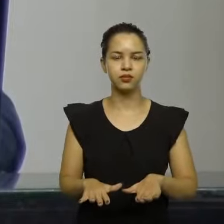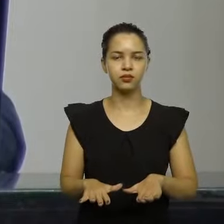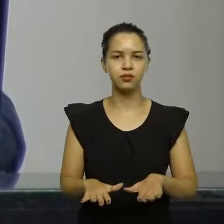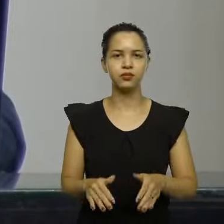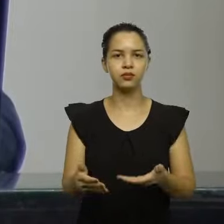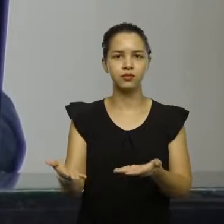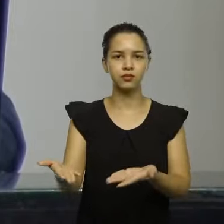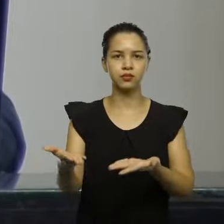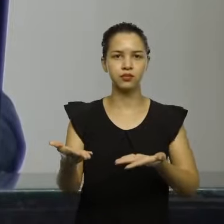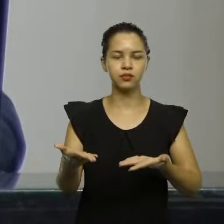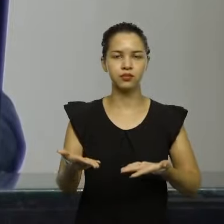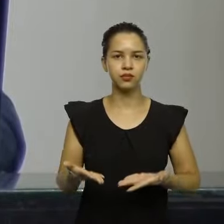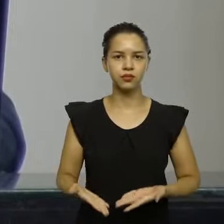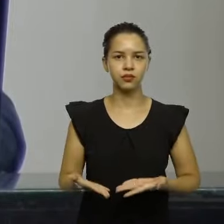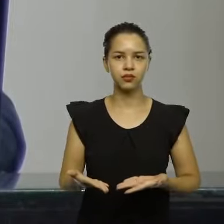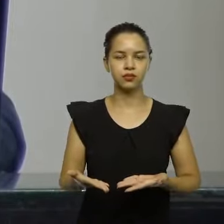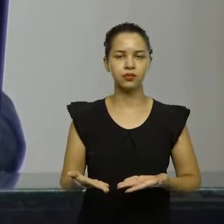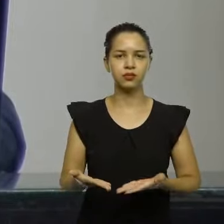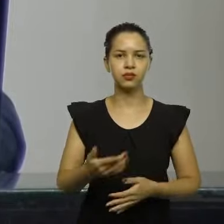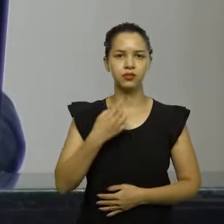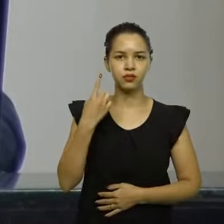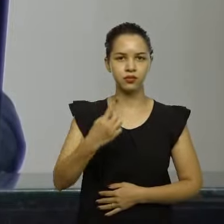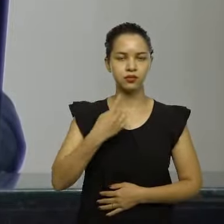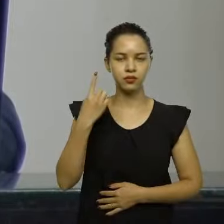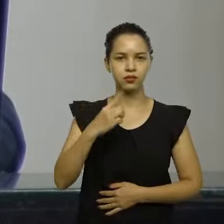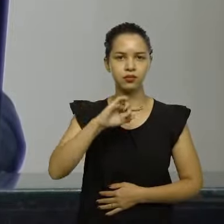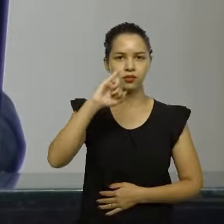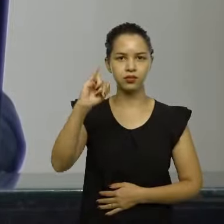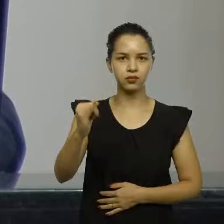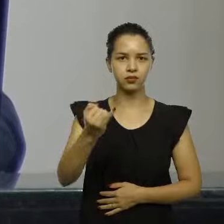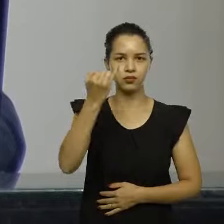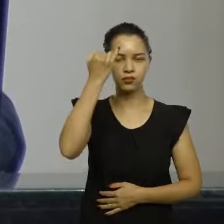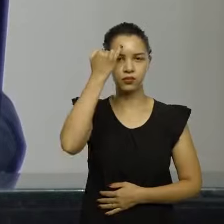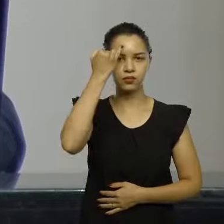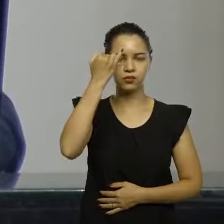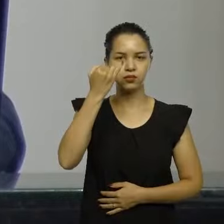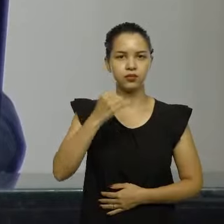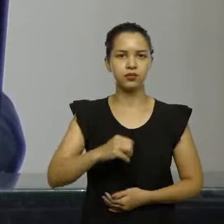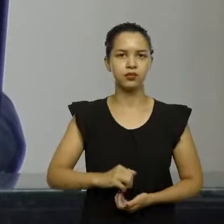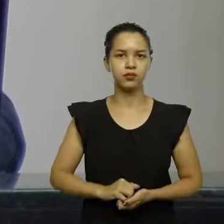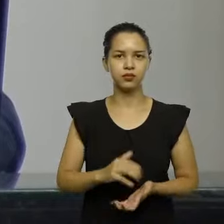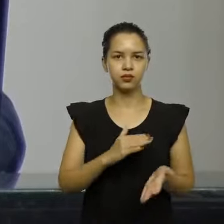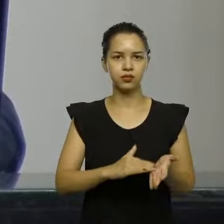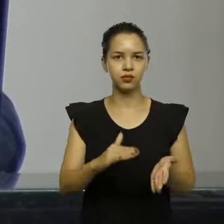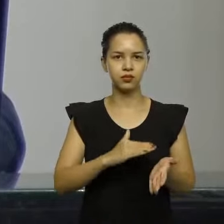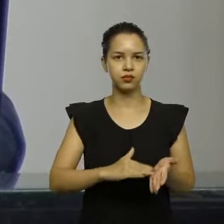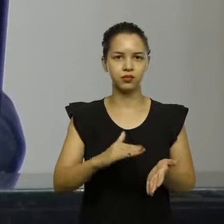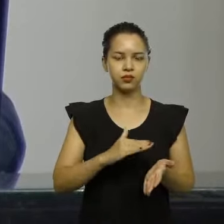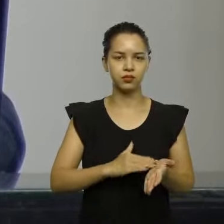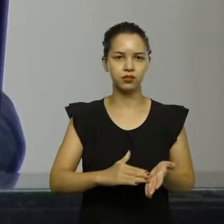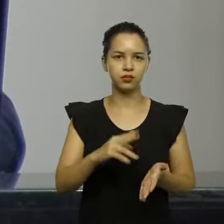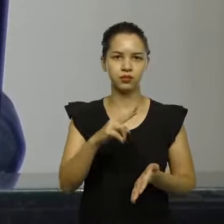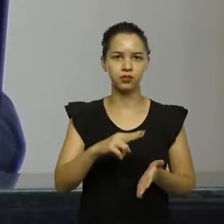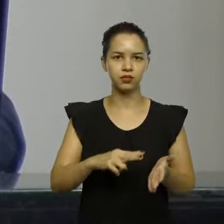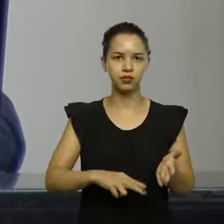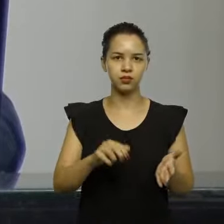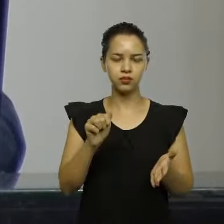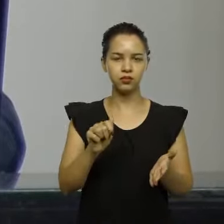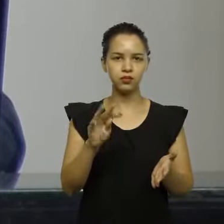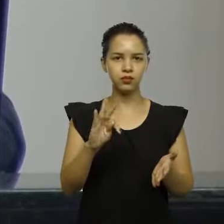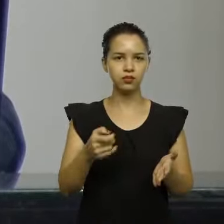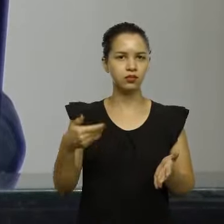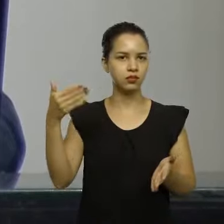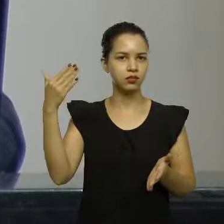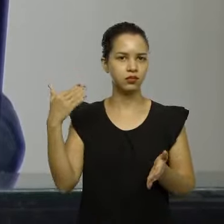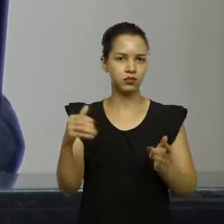Convido o excelentíssimo deputado Jair Mioto para, como secretário, proceder à leitura da ata da